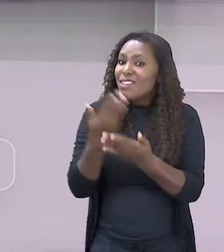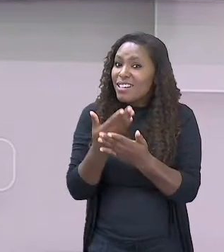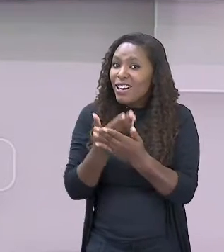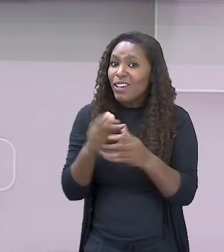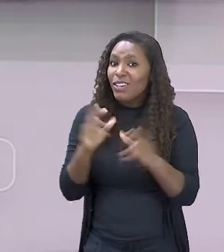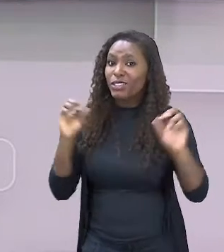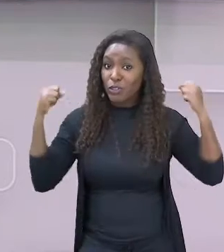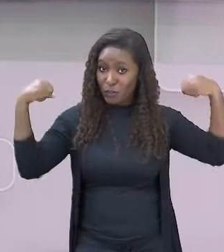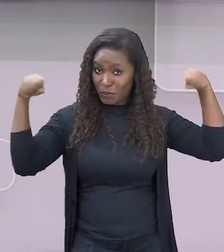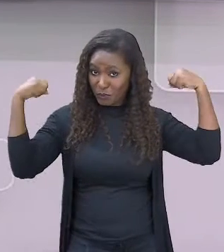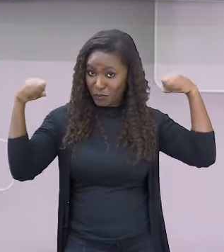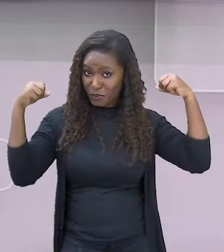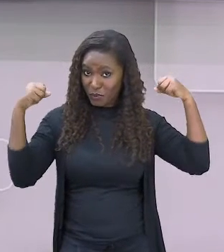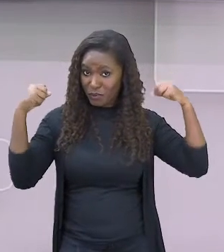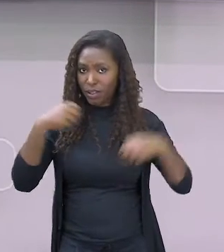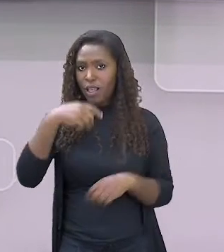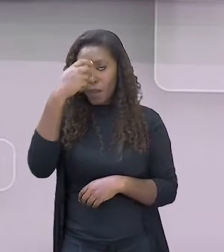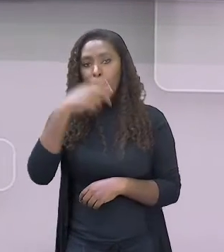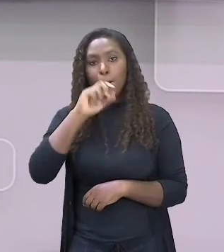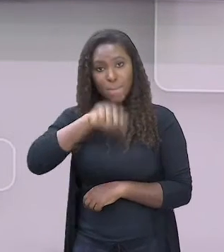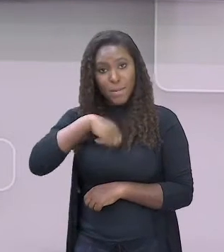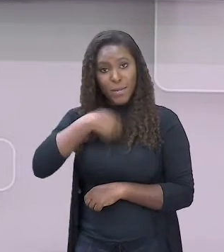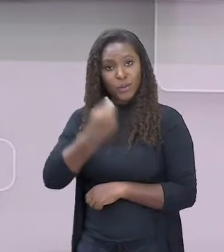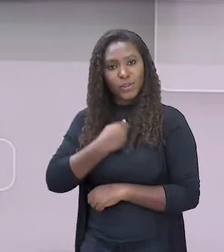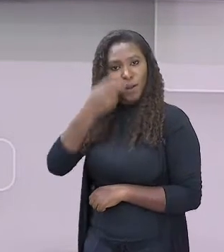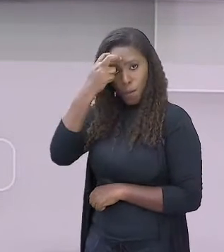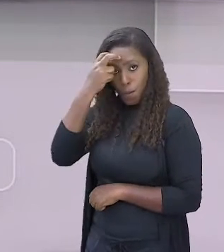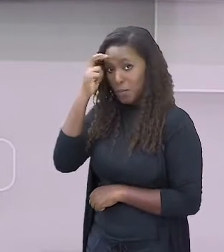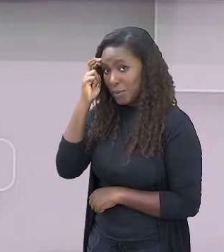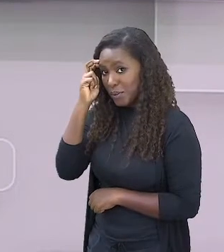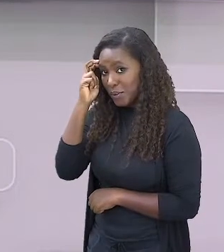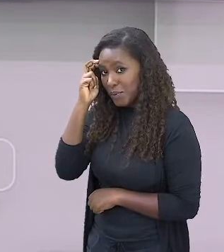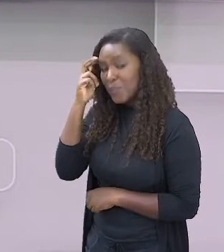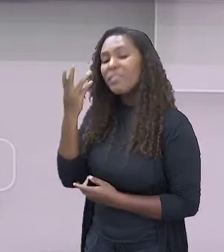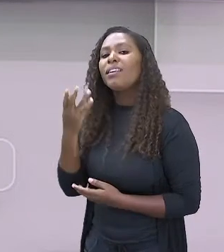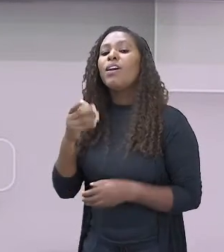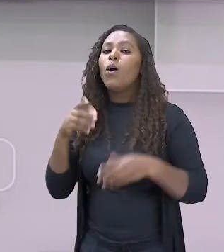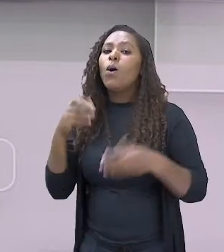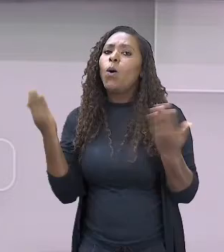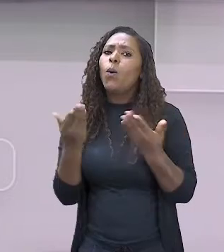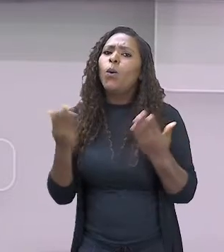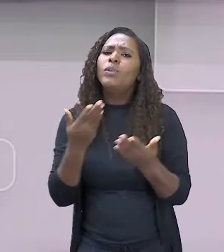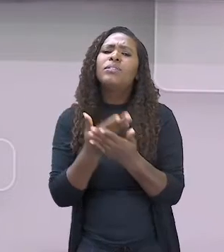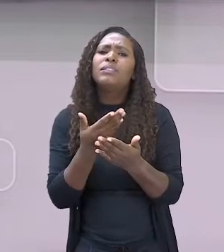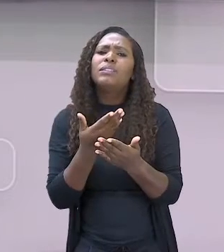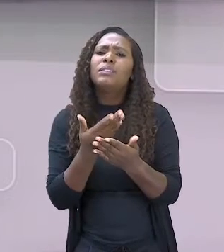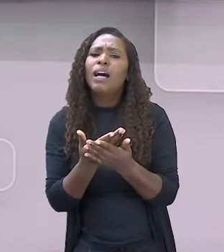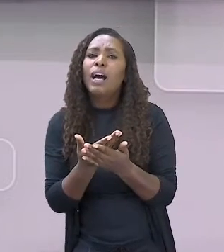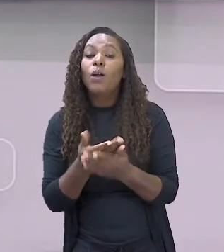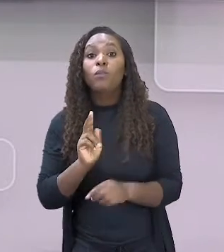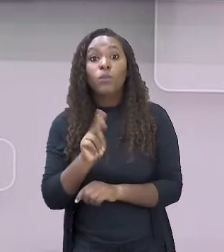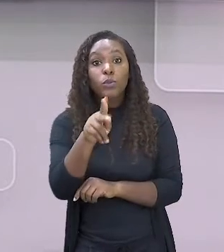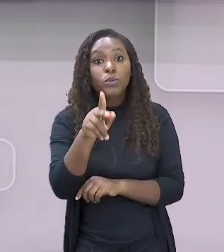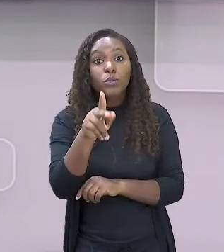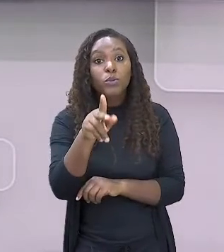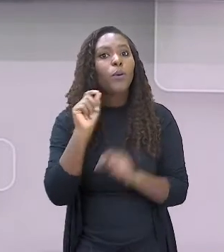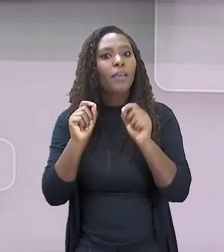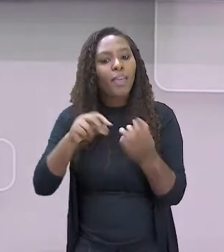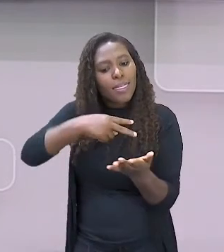Eu sou o professor David e hoje na nossa aula vamos falar mais uma vez, dando continuidade, sobre